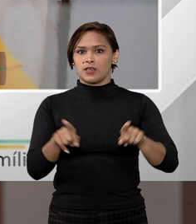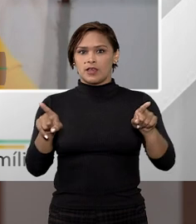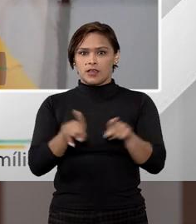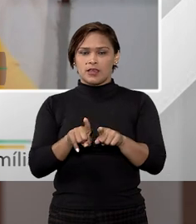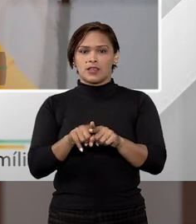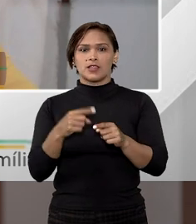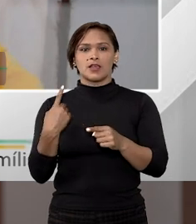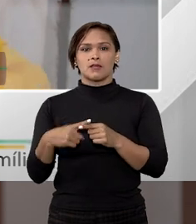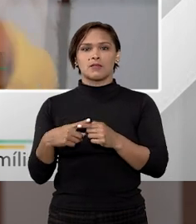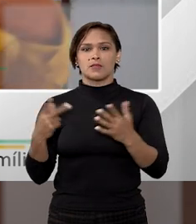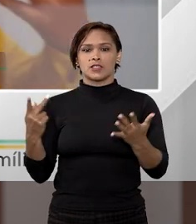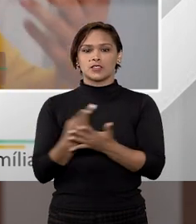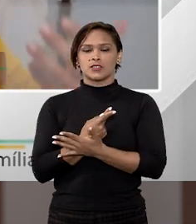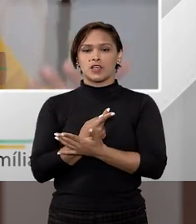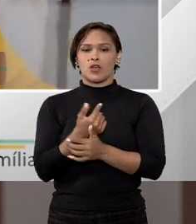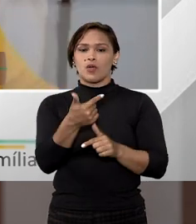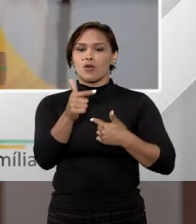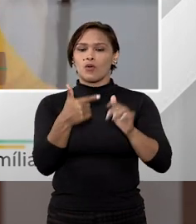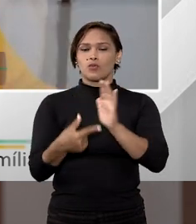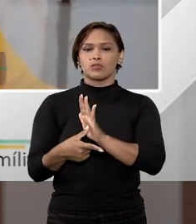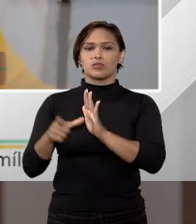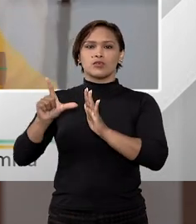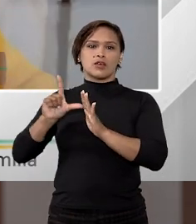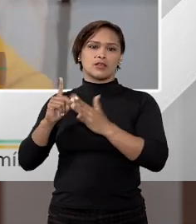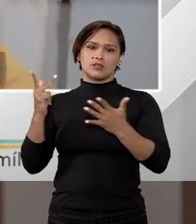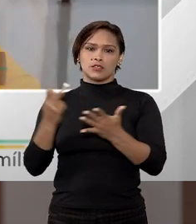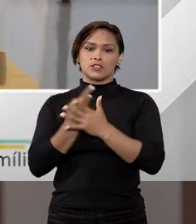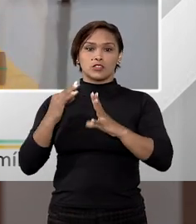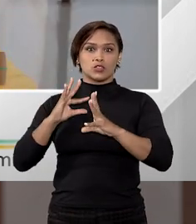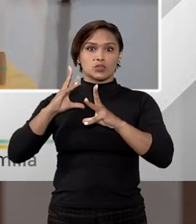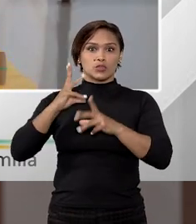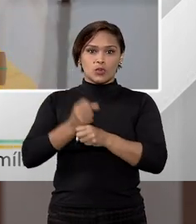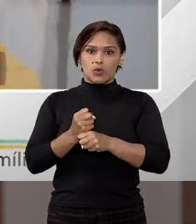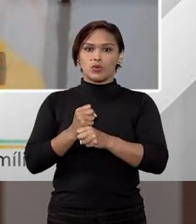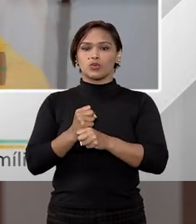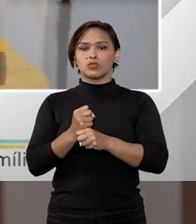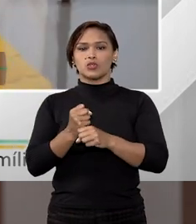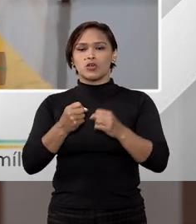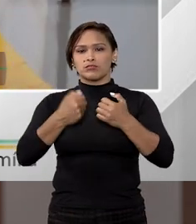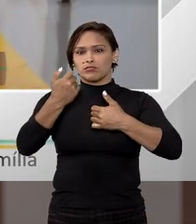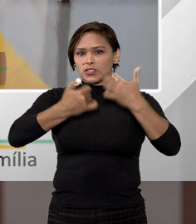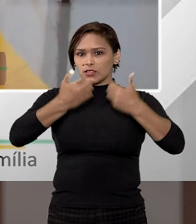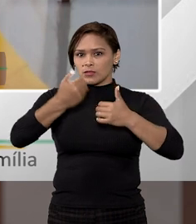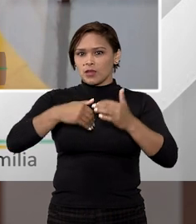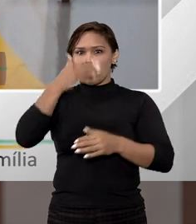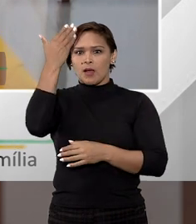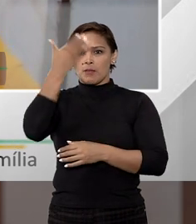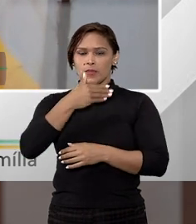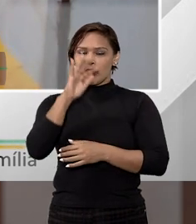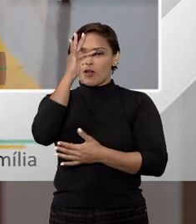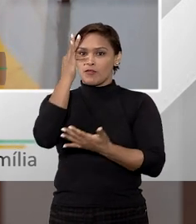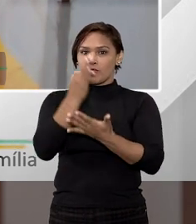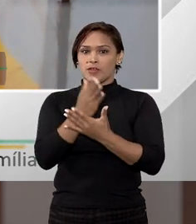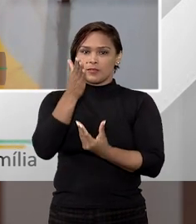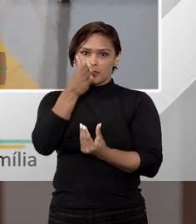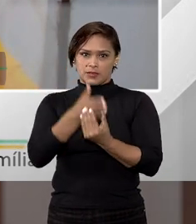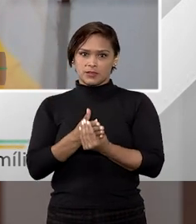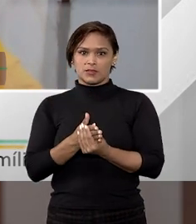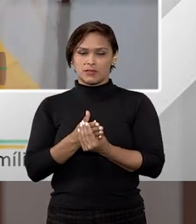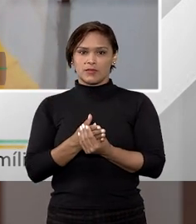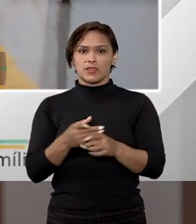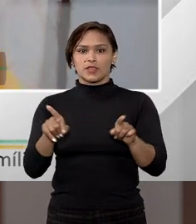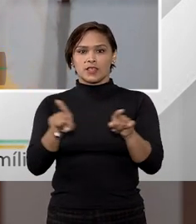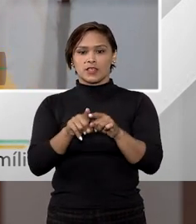e também o fato de não haver bens anteriores. Então, tudo isso se consubstancia na chamada boa fé processual,